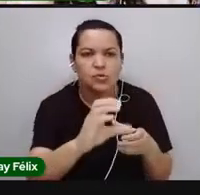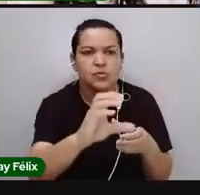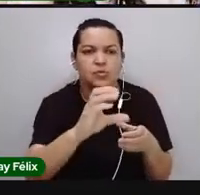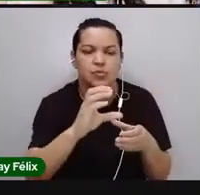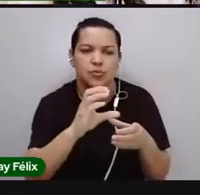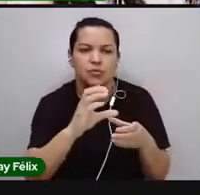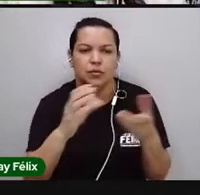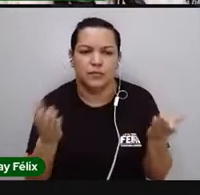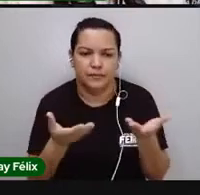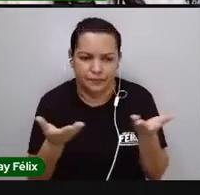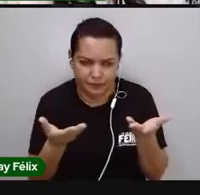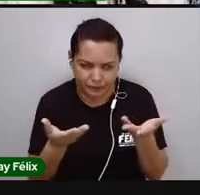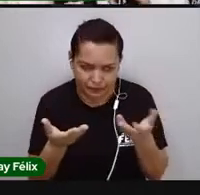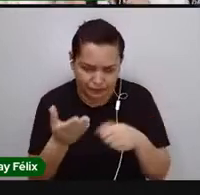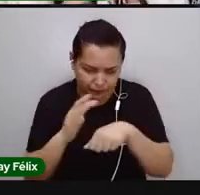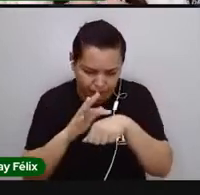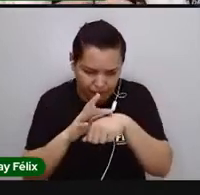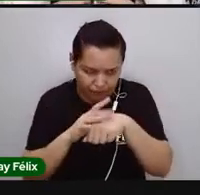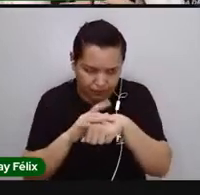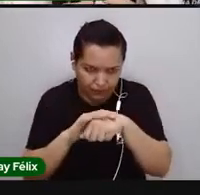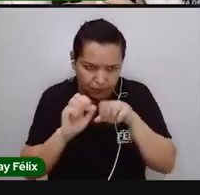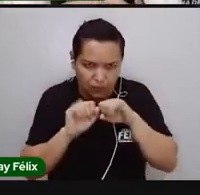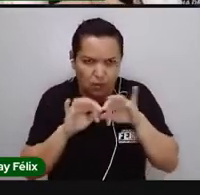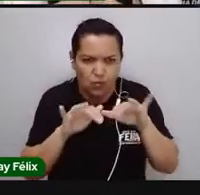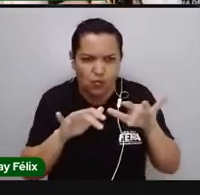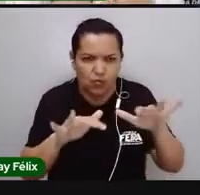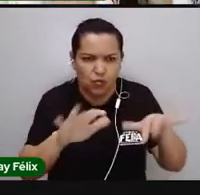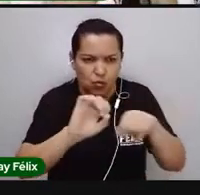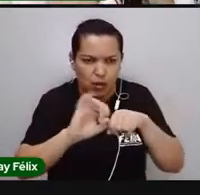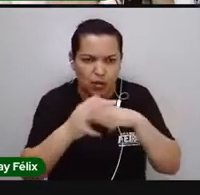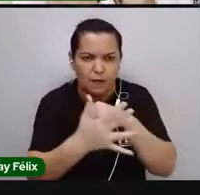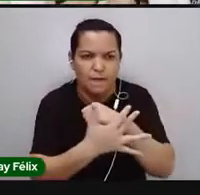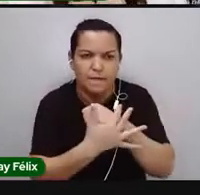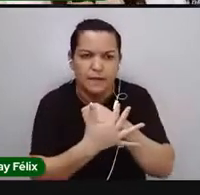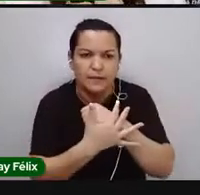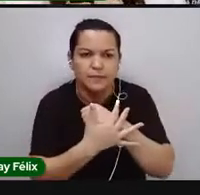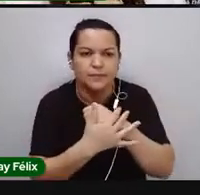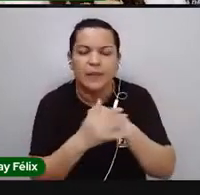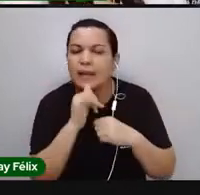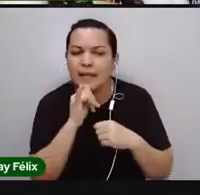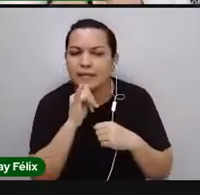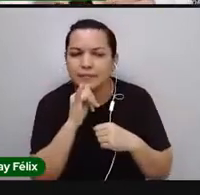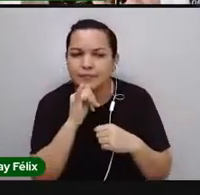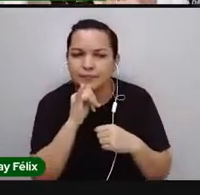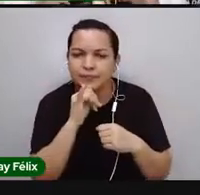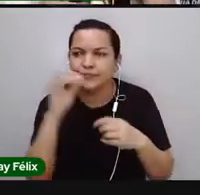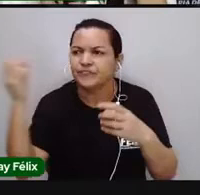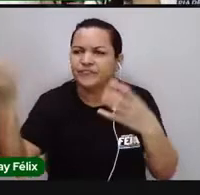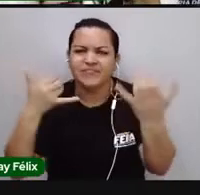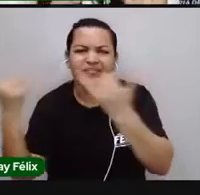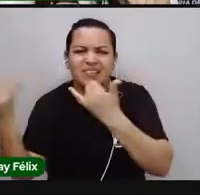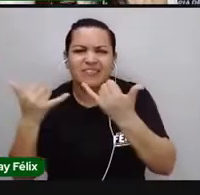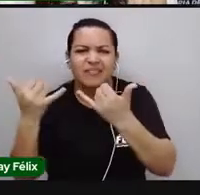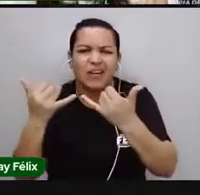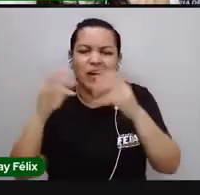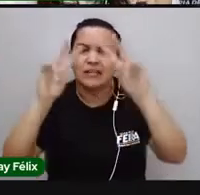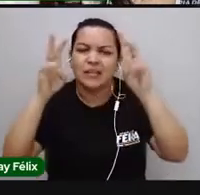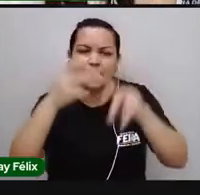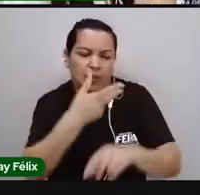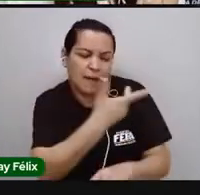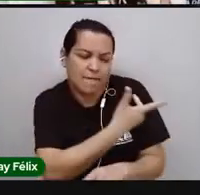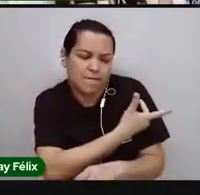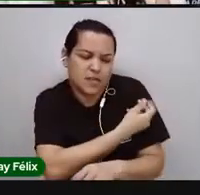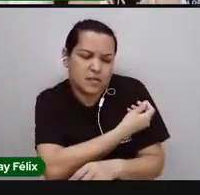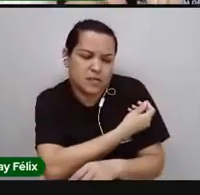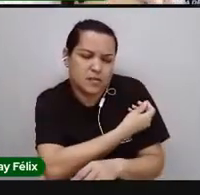momento de pandemia, né? Então, tudo que é dito, por exemplo, sobre as vacinas. Não é só um cientista